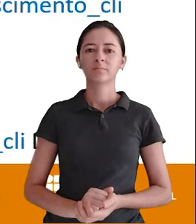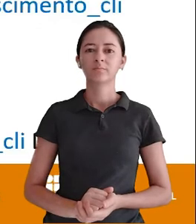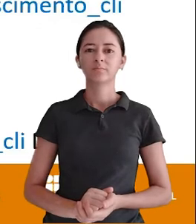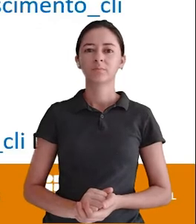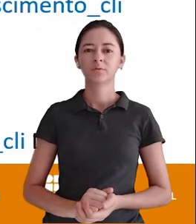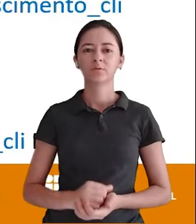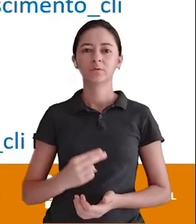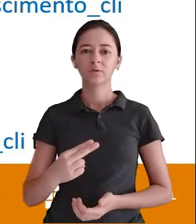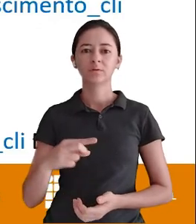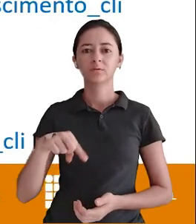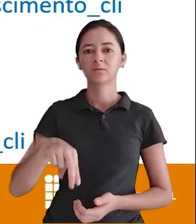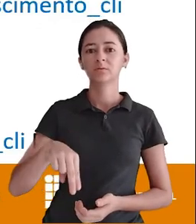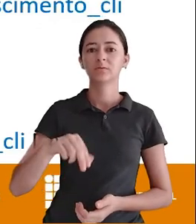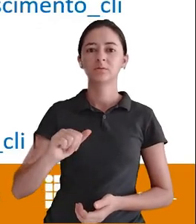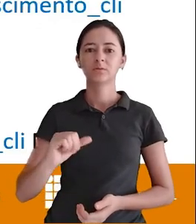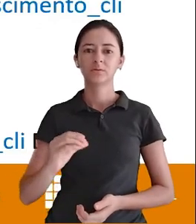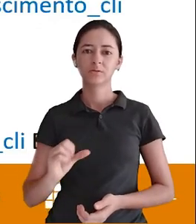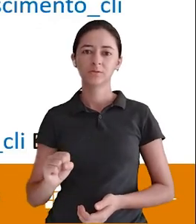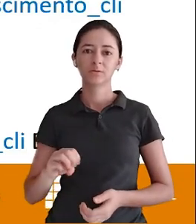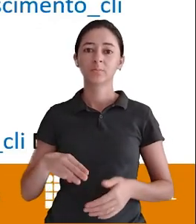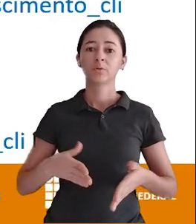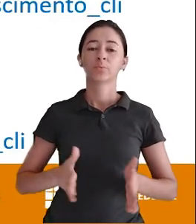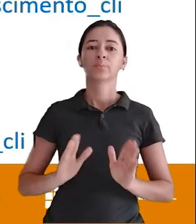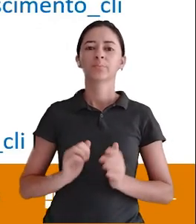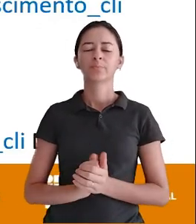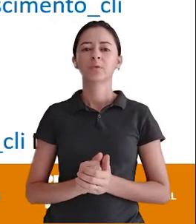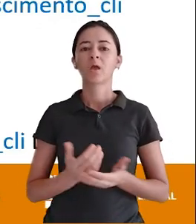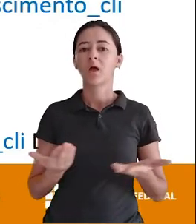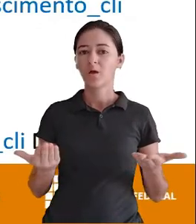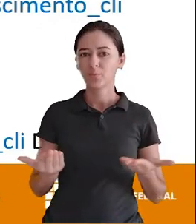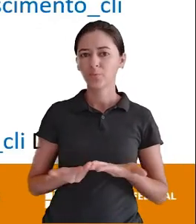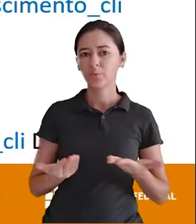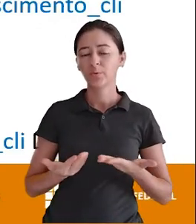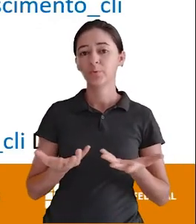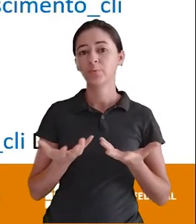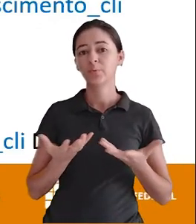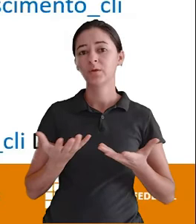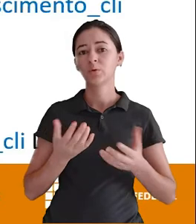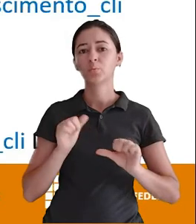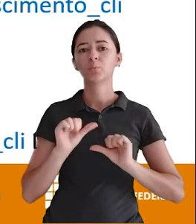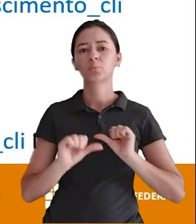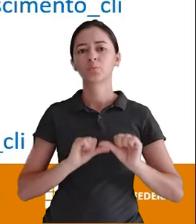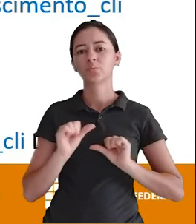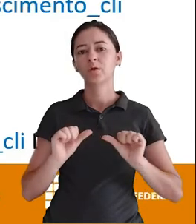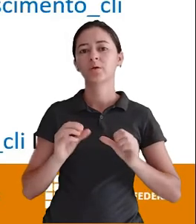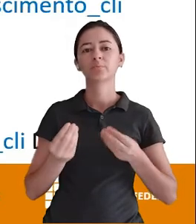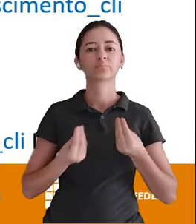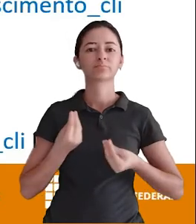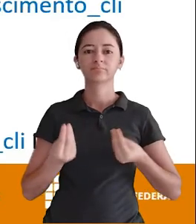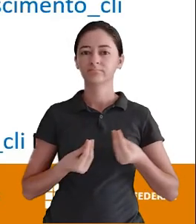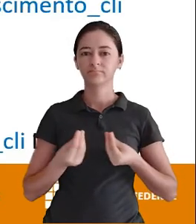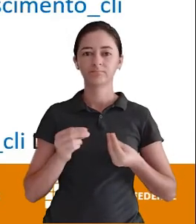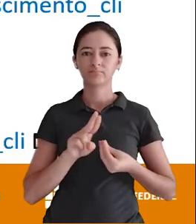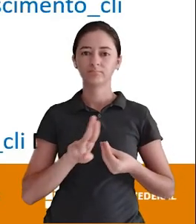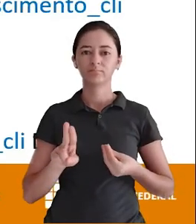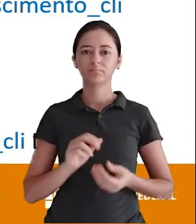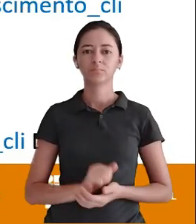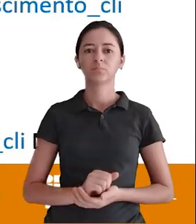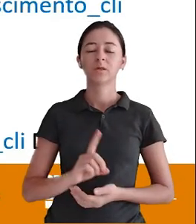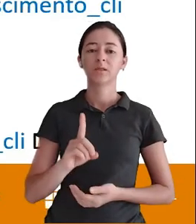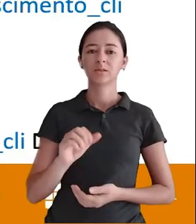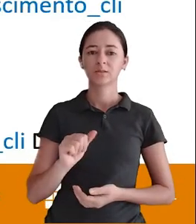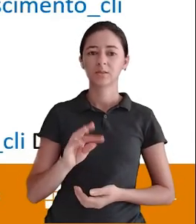novo Nome desse atributo Como é que eu quero Que esse nome fique Depois que eu executar Esse alter table O nome vai ficar como Vai ficar data